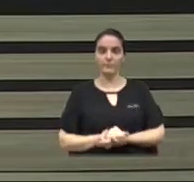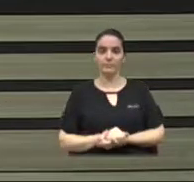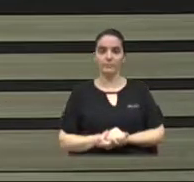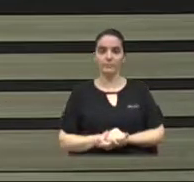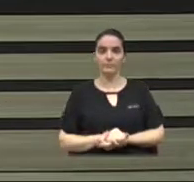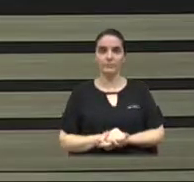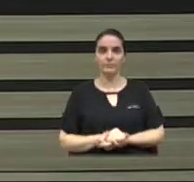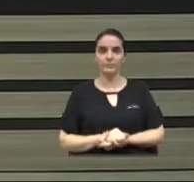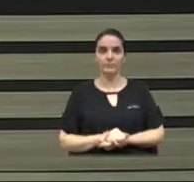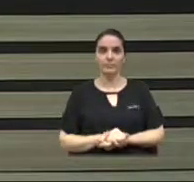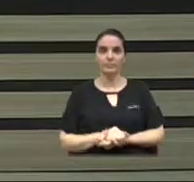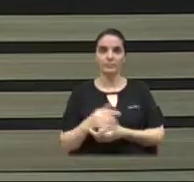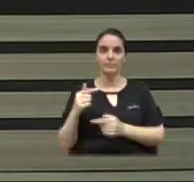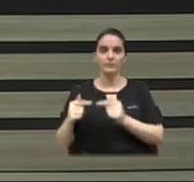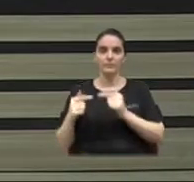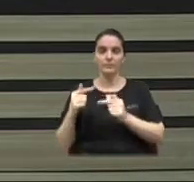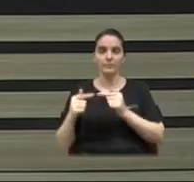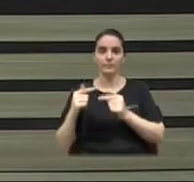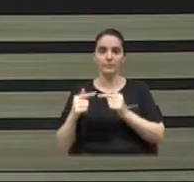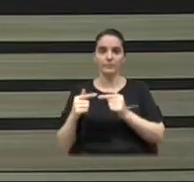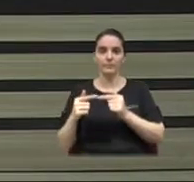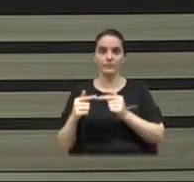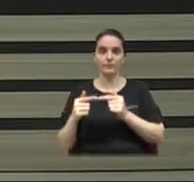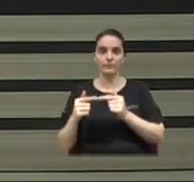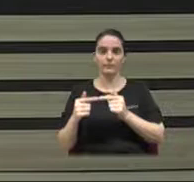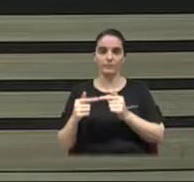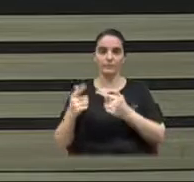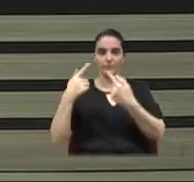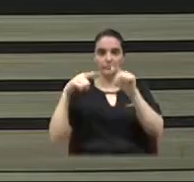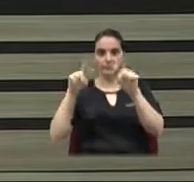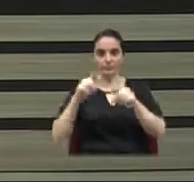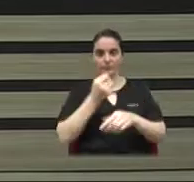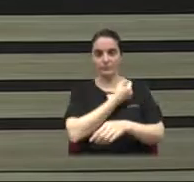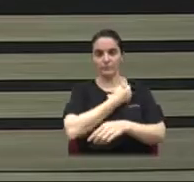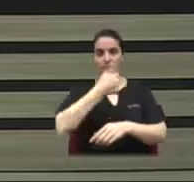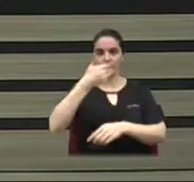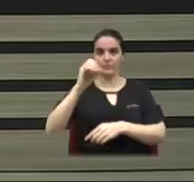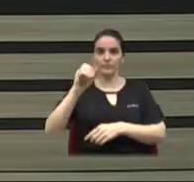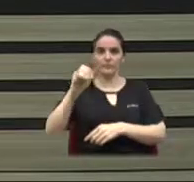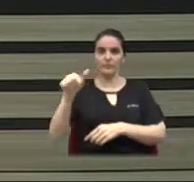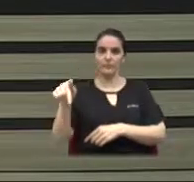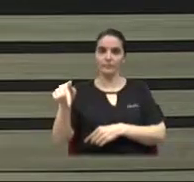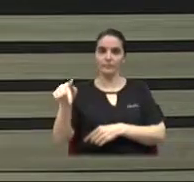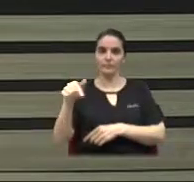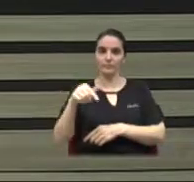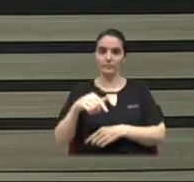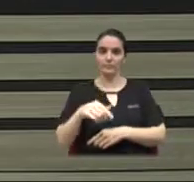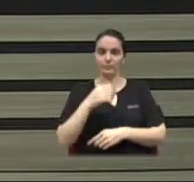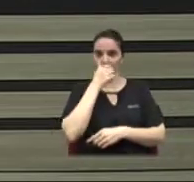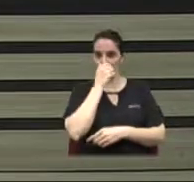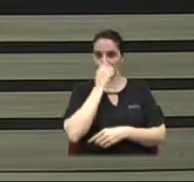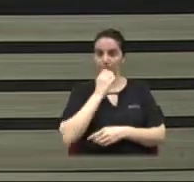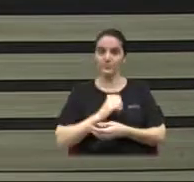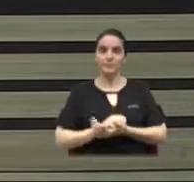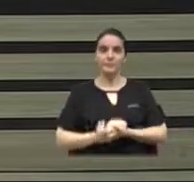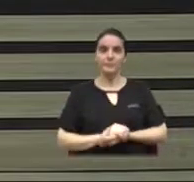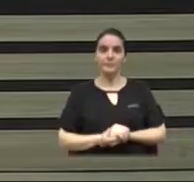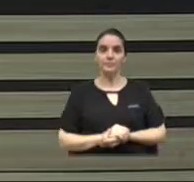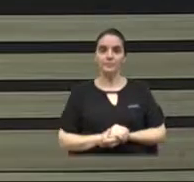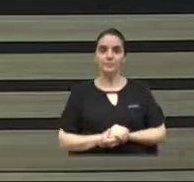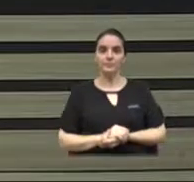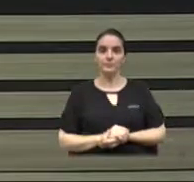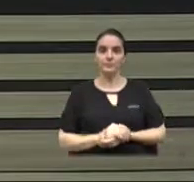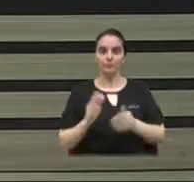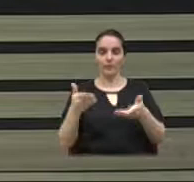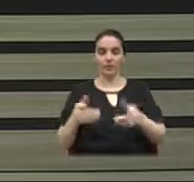Está em discussão a moção de apelo nº 107 ao prefeito municipal Mário Botion para